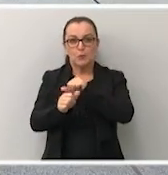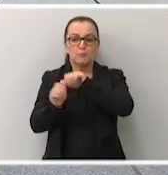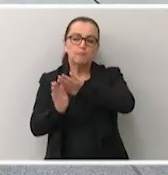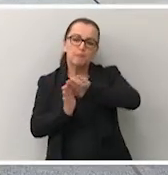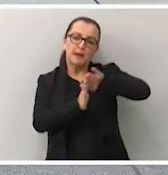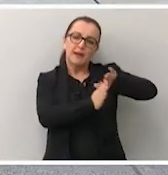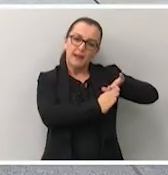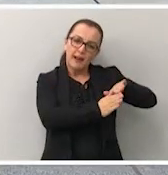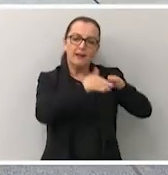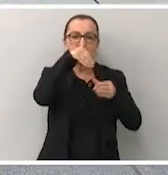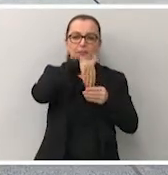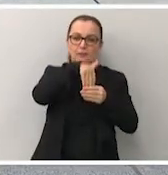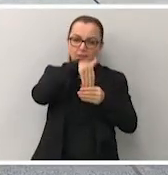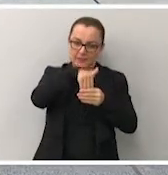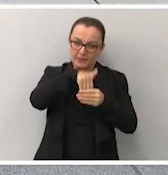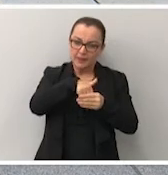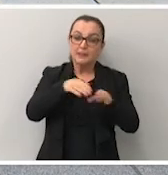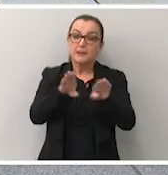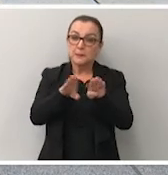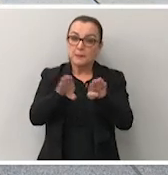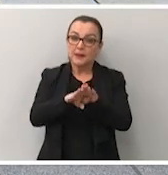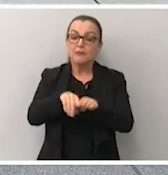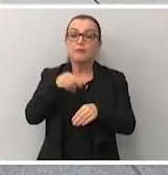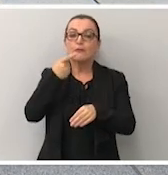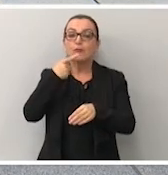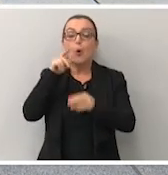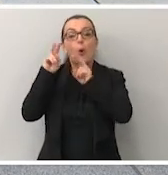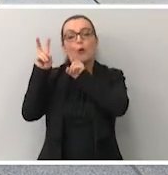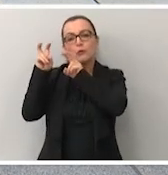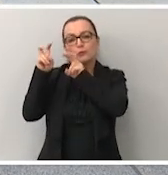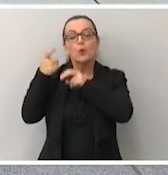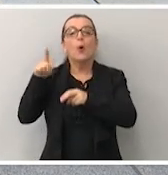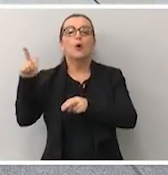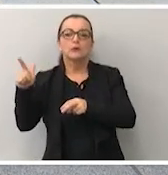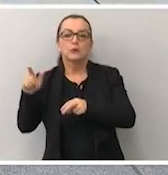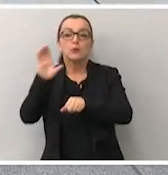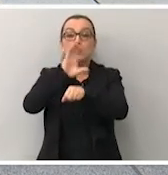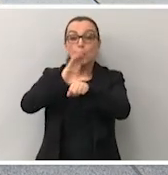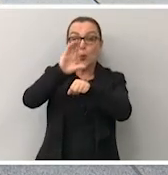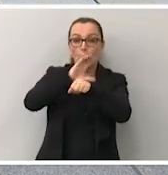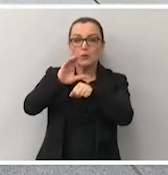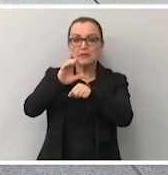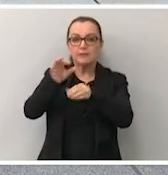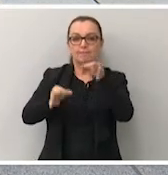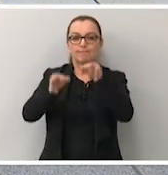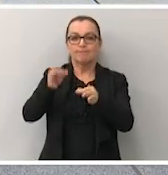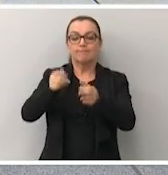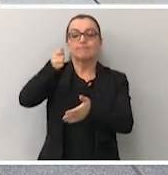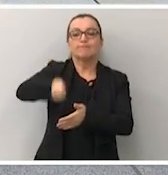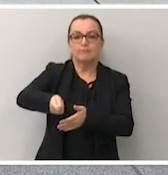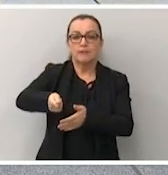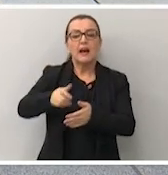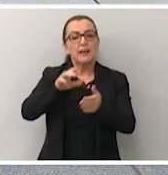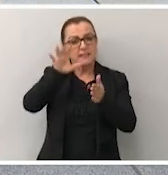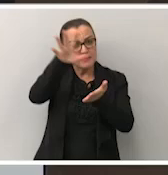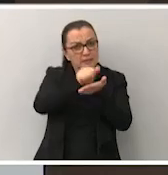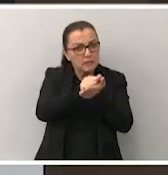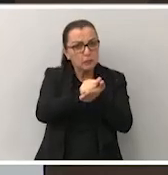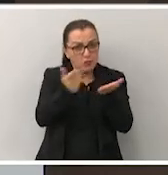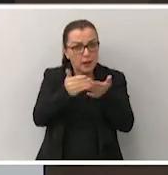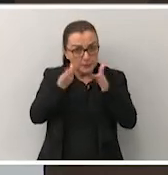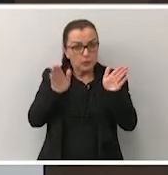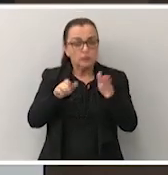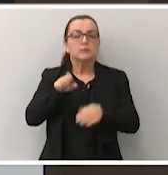eleições, deixar um pouquinho agora de lado, para falar sobre um outro assunto, que seria o curso de magistratura. As inscrições estão abertas?